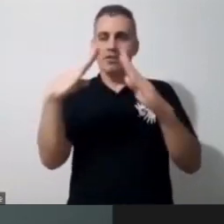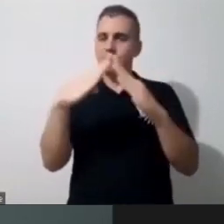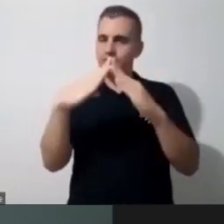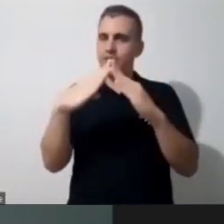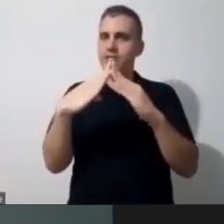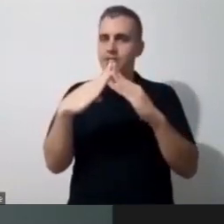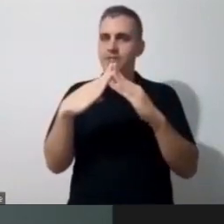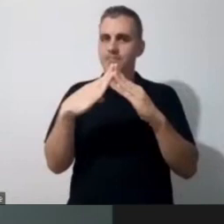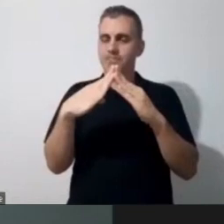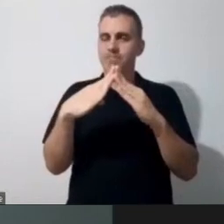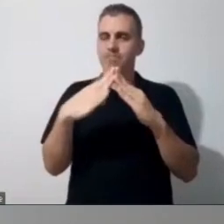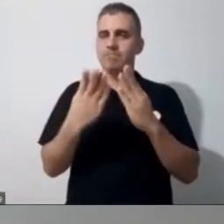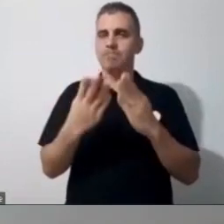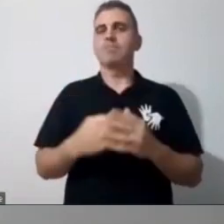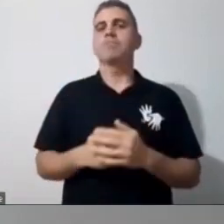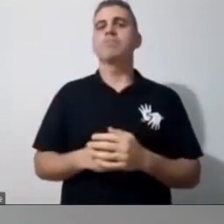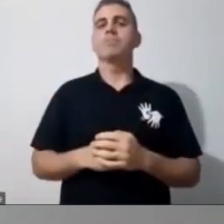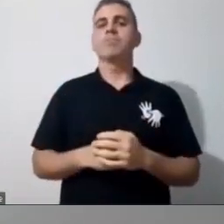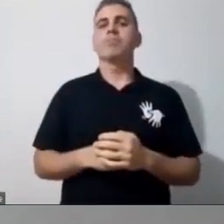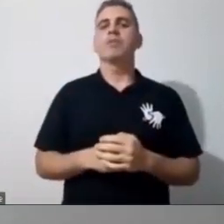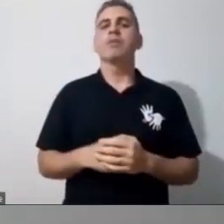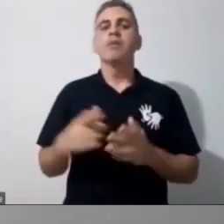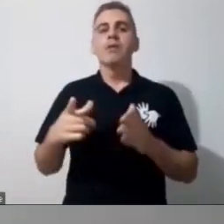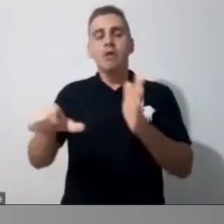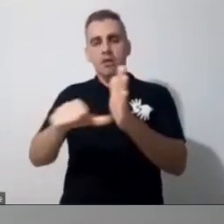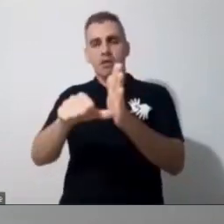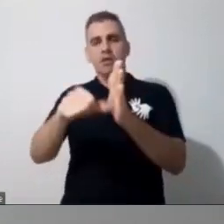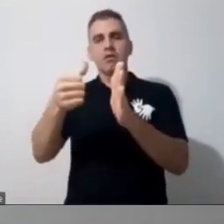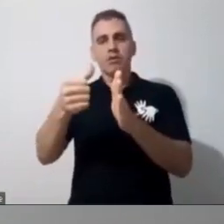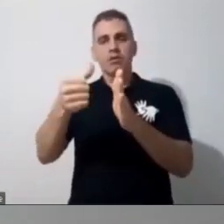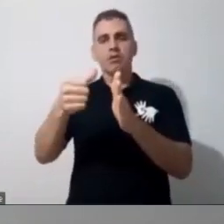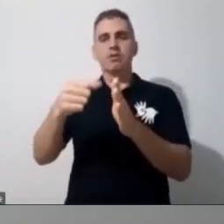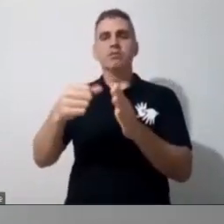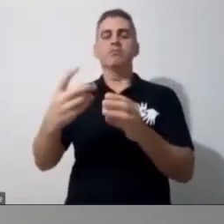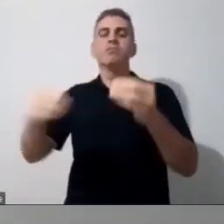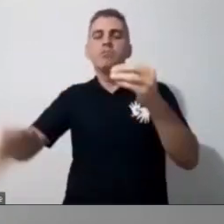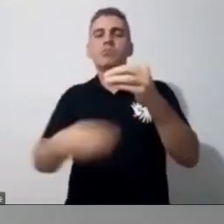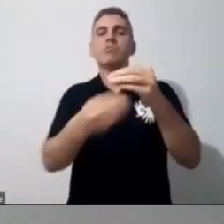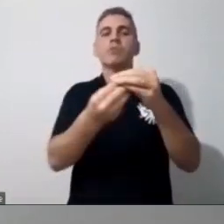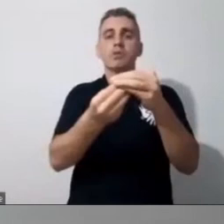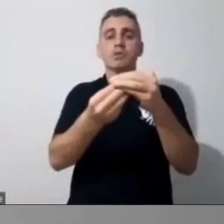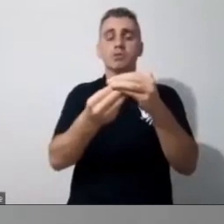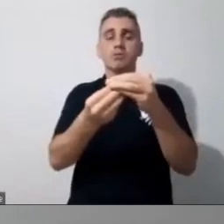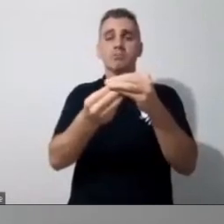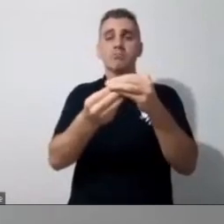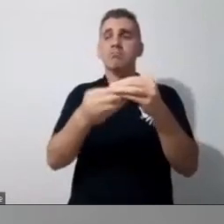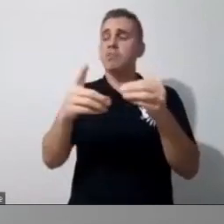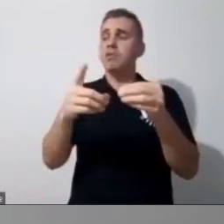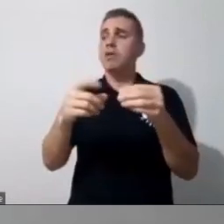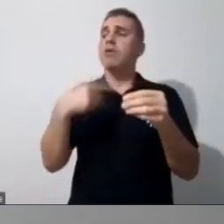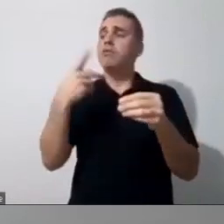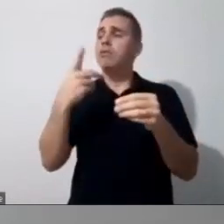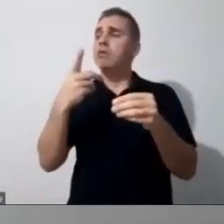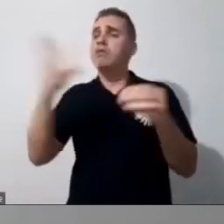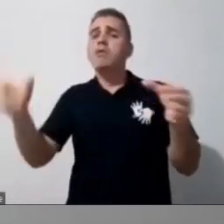nesse sentido. E aí, o primeiro momento, complementando, vem a questão da conexão. Como é que tu vai planejar